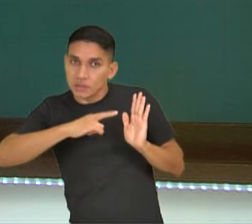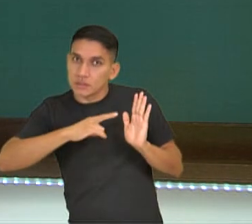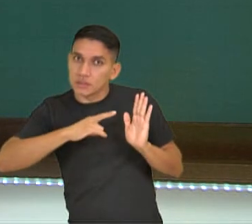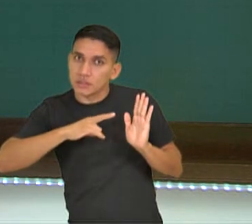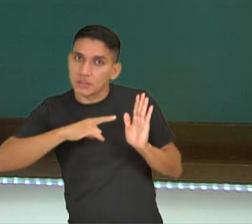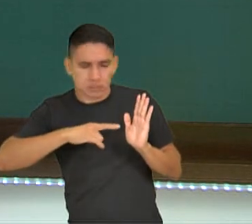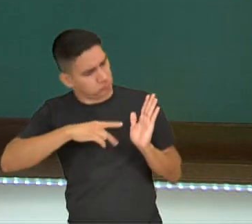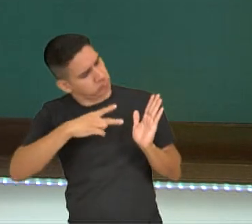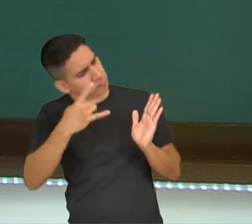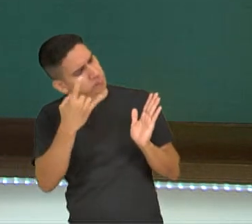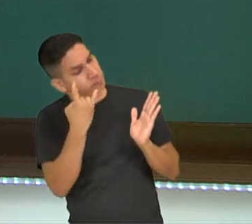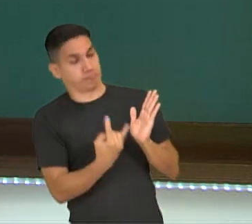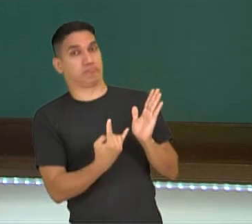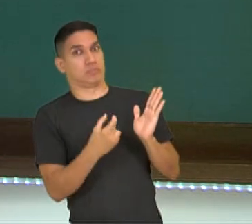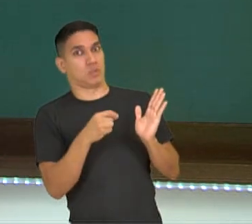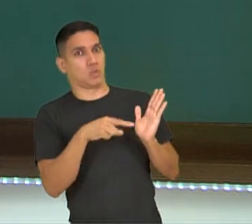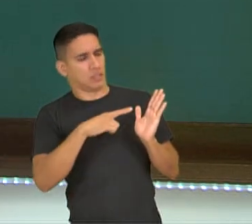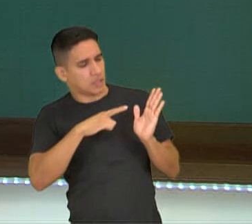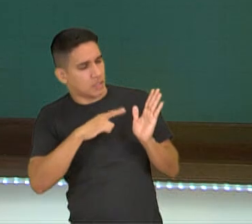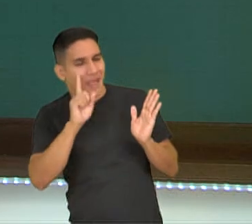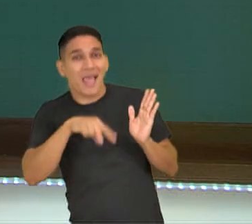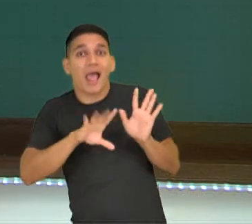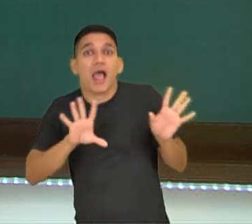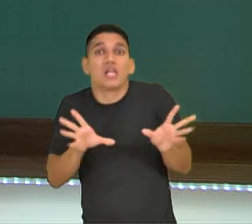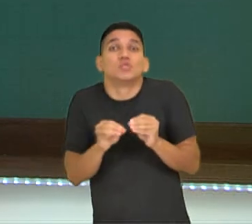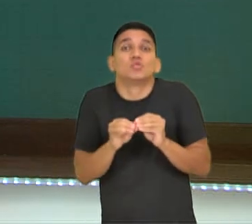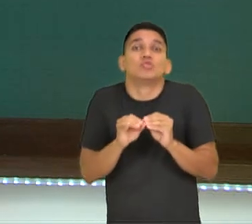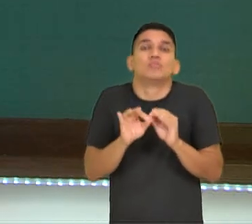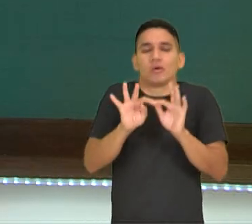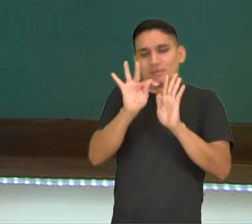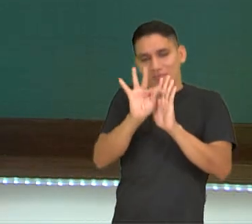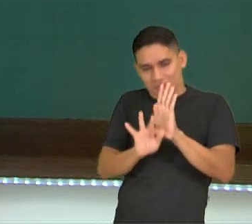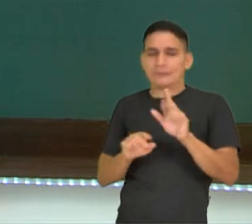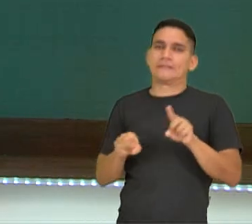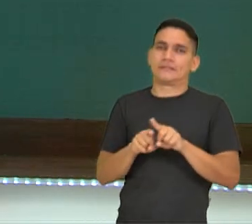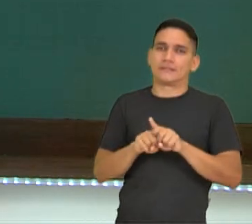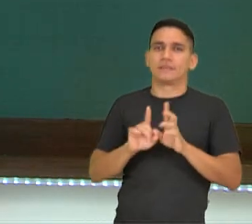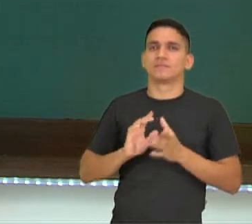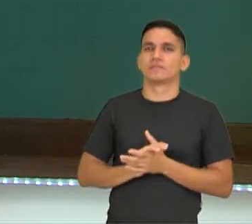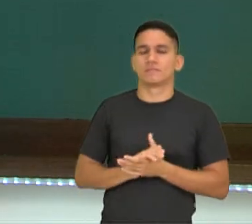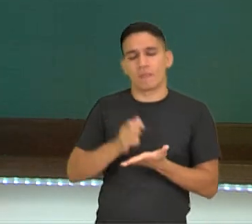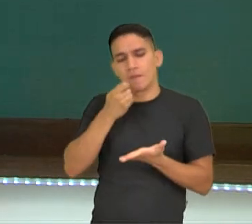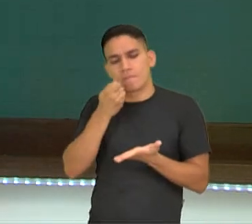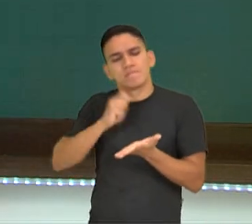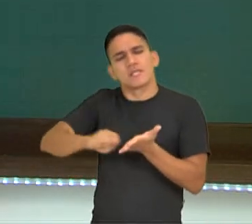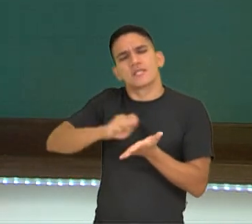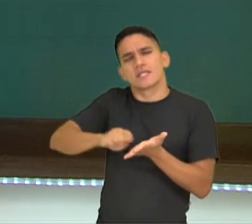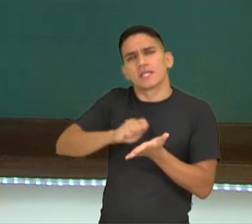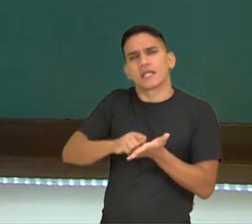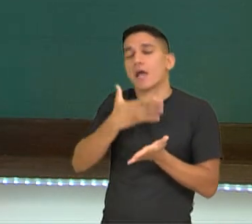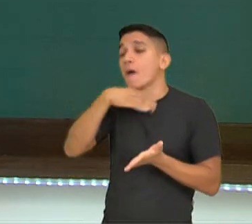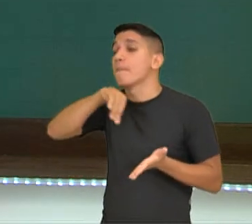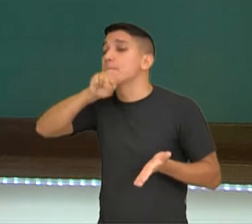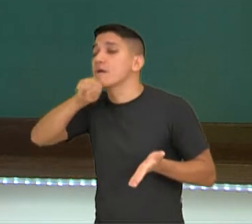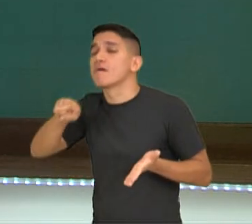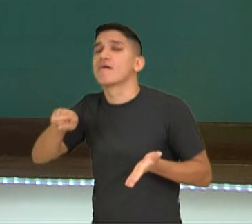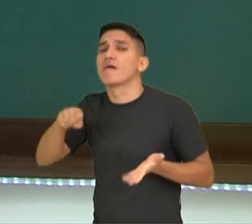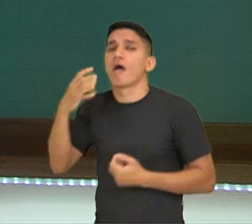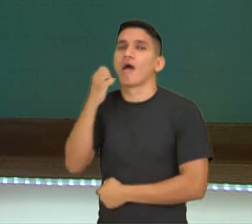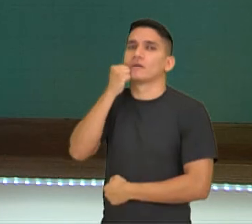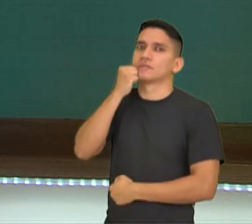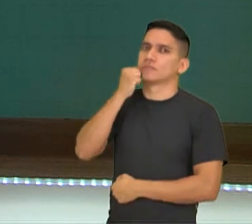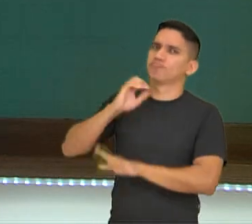para a sua leitura, deve ser um resumo do texto também. Bilhete ao pai adotivo. Ou seja,